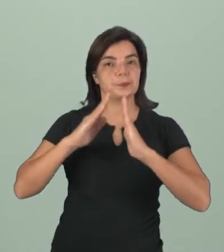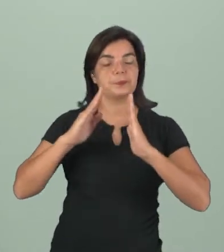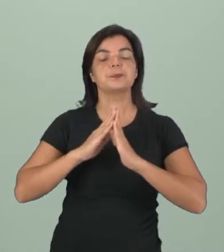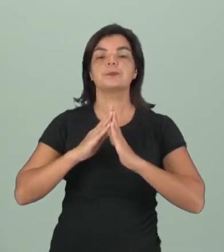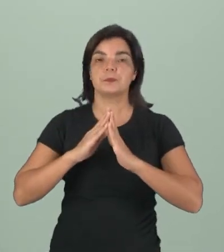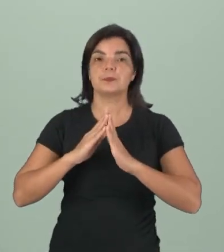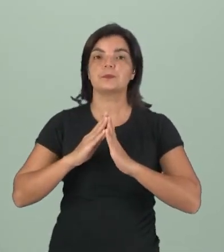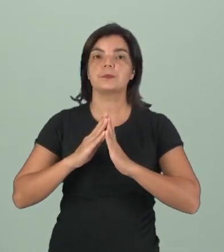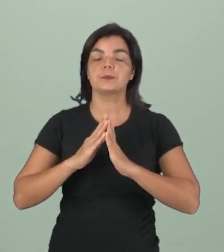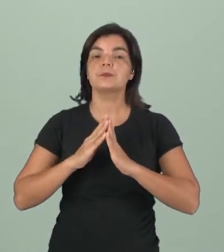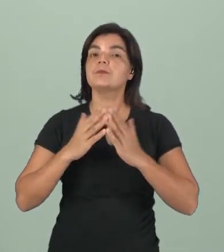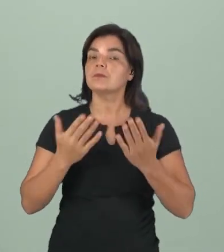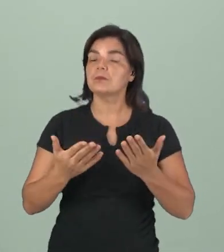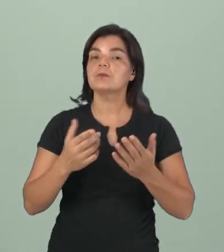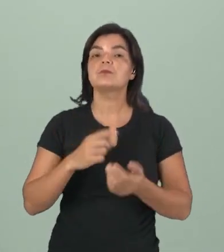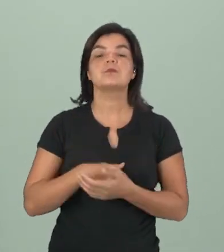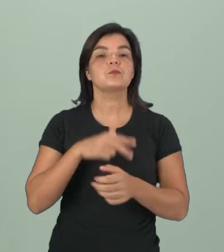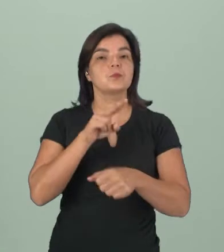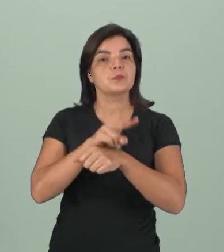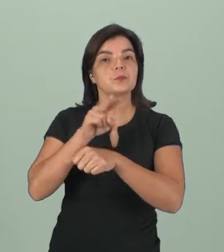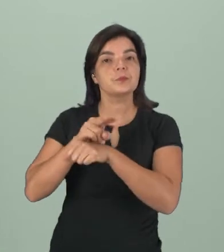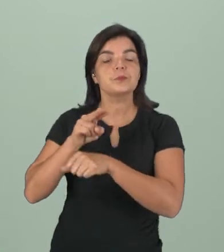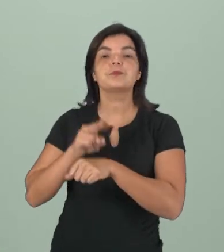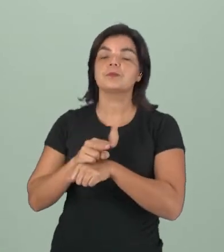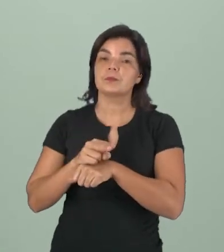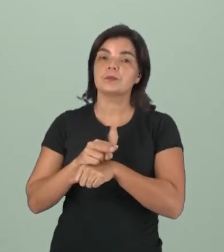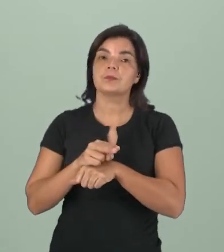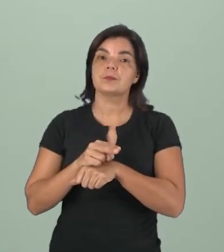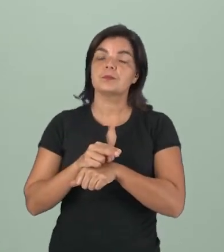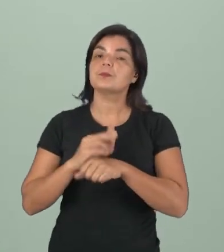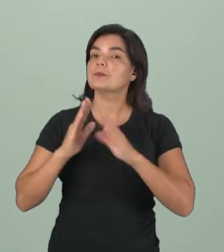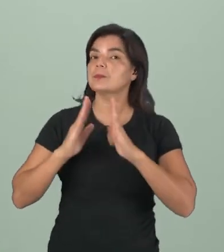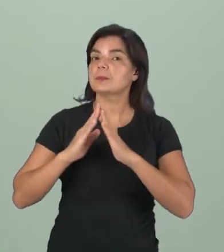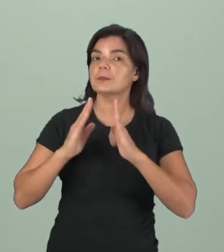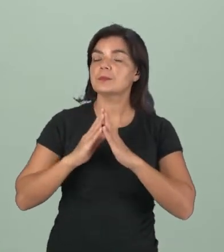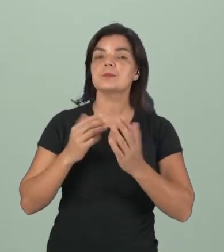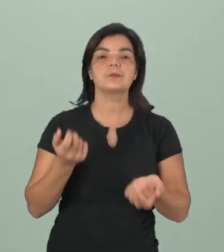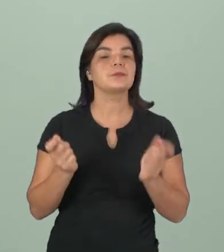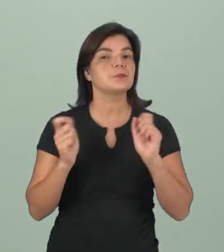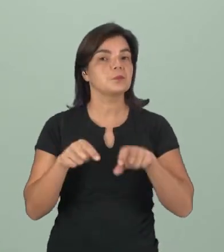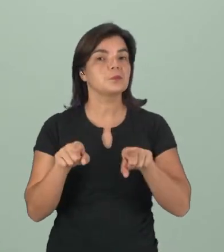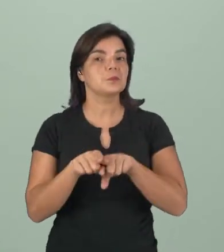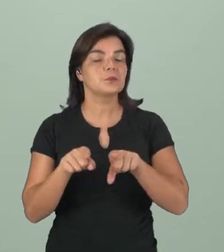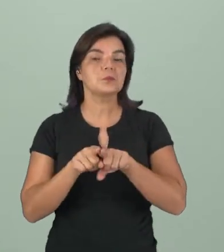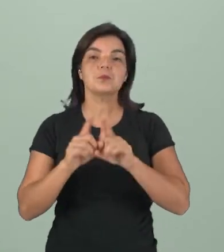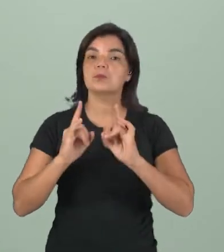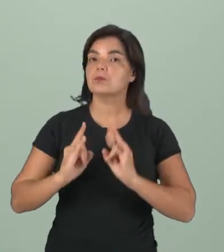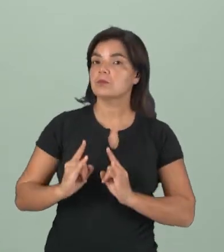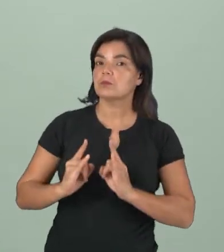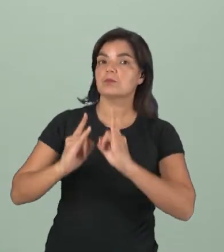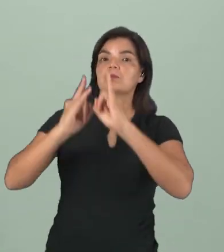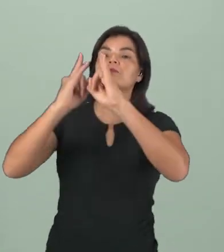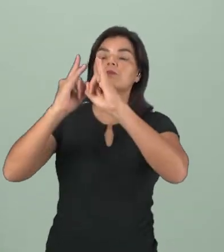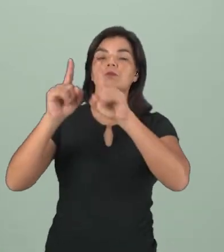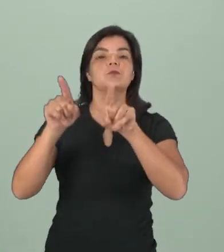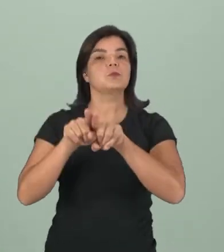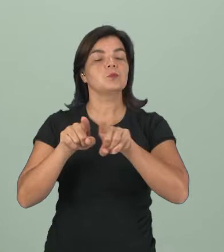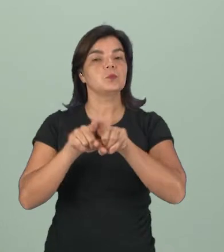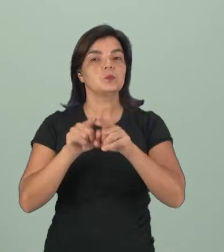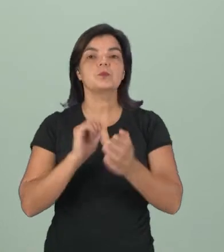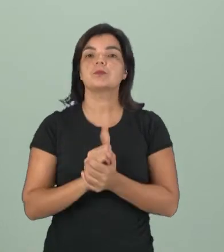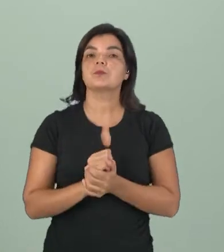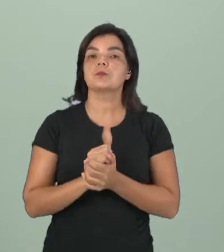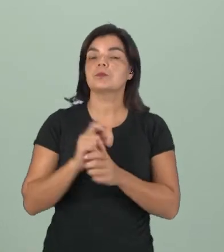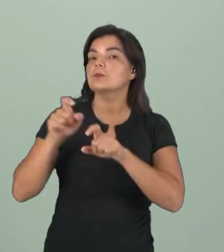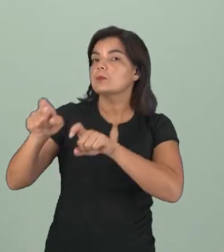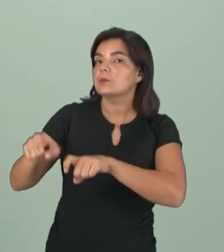animais domésticos, eles são criados no conforto da nossa casa. Que pode ser em um apartamento, ou pode ser em